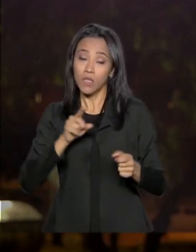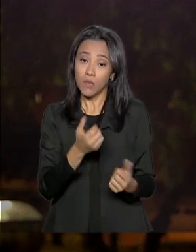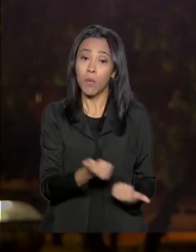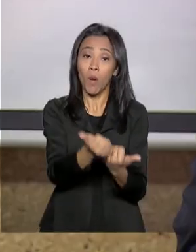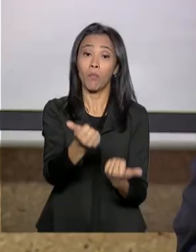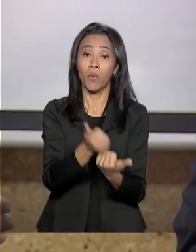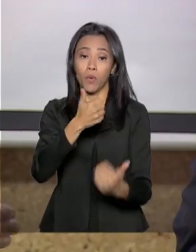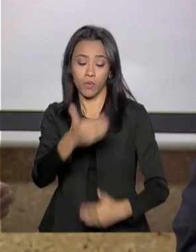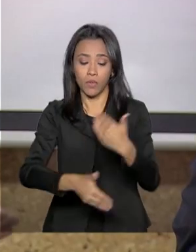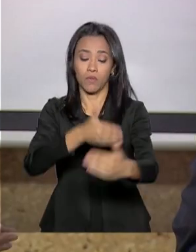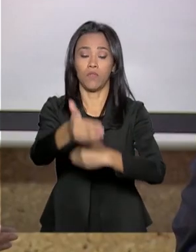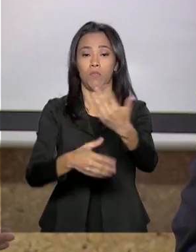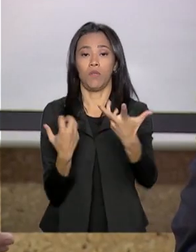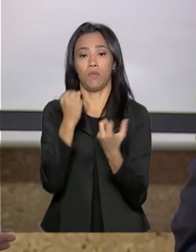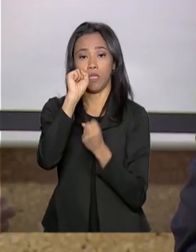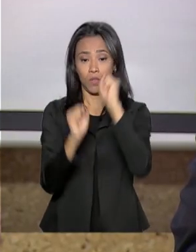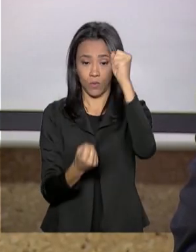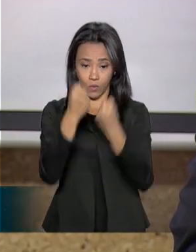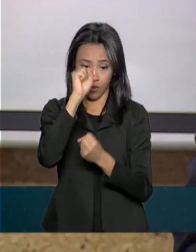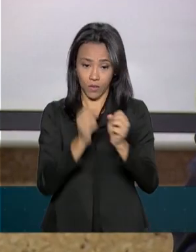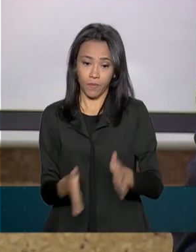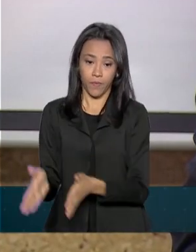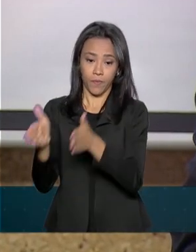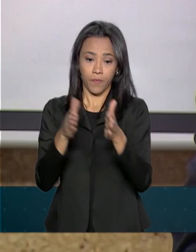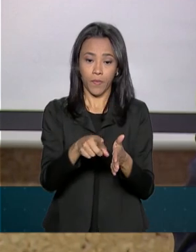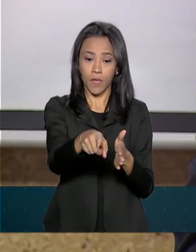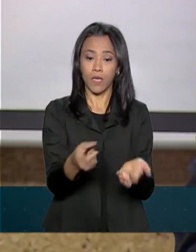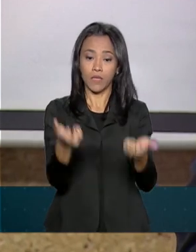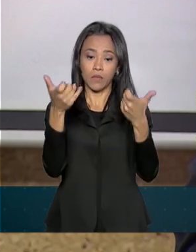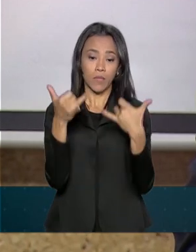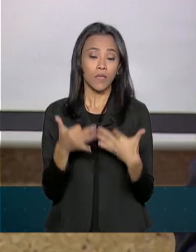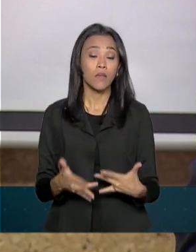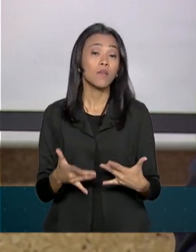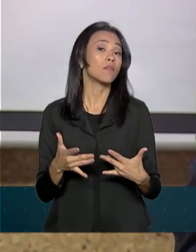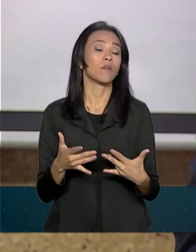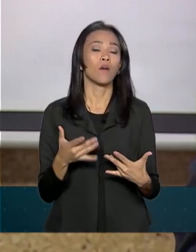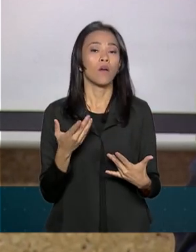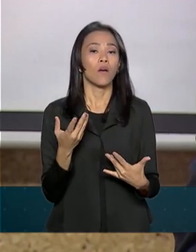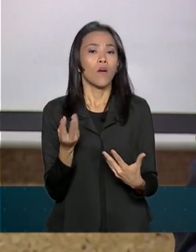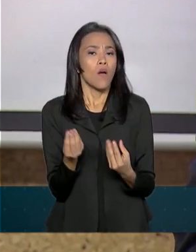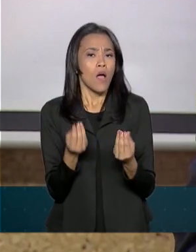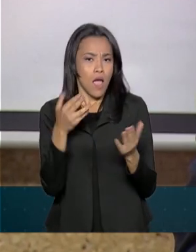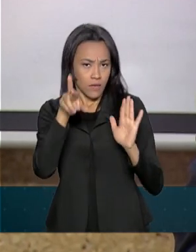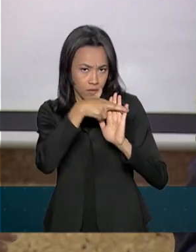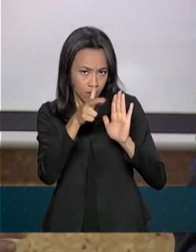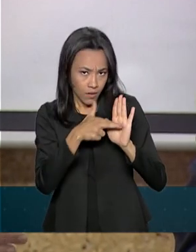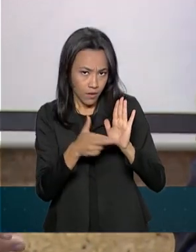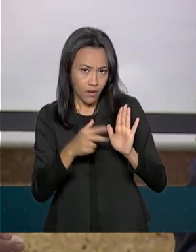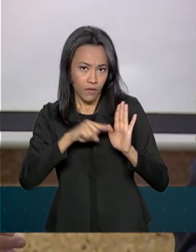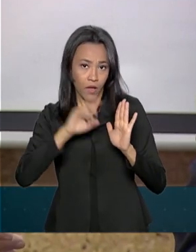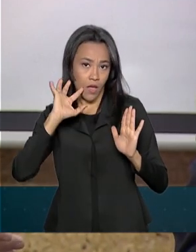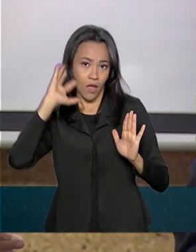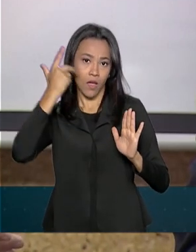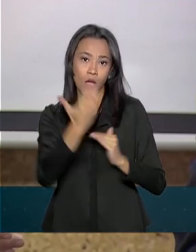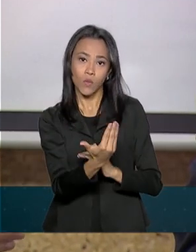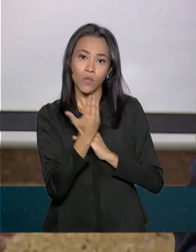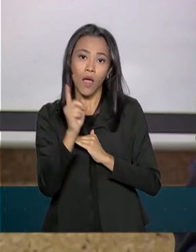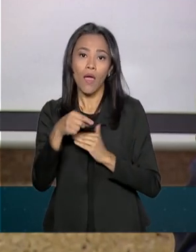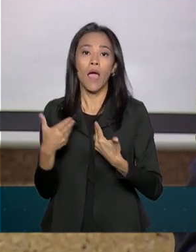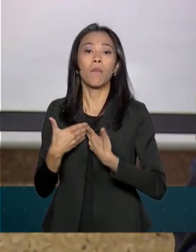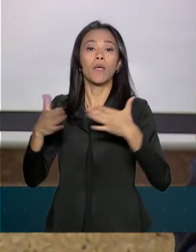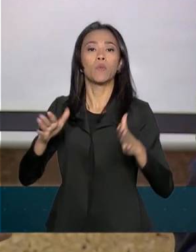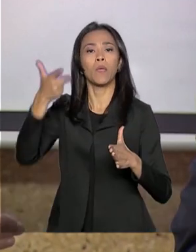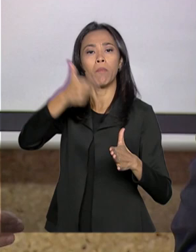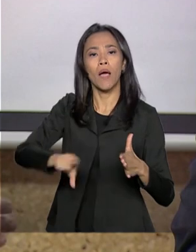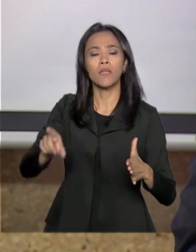industrial. O que nós vamos permitir por meio dessa resolução é a abertura do mercado de gás,